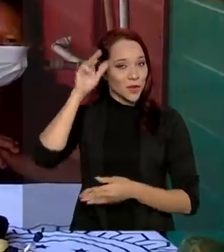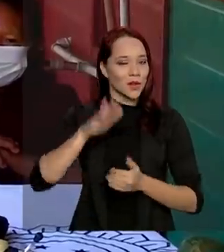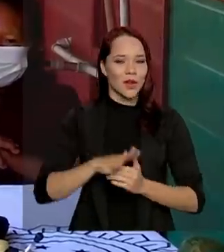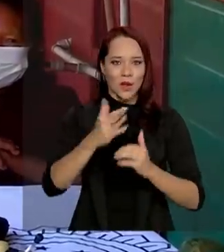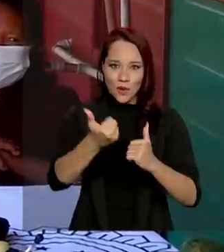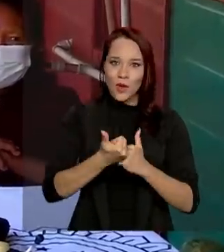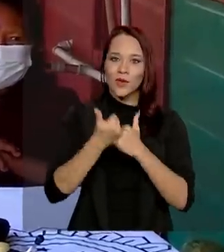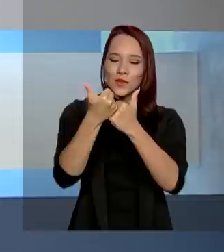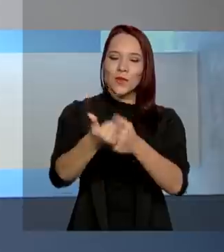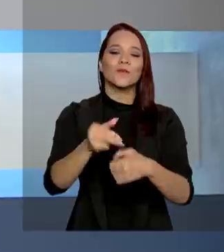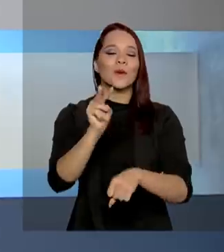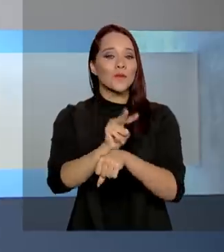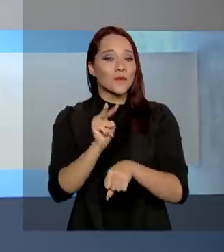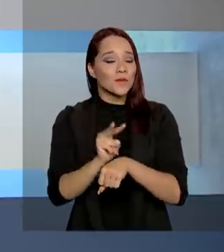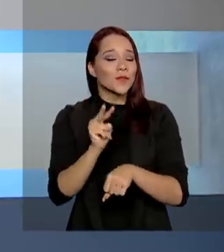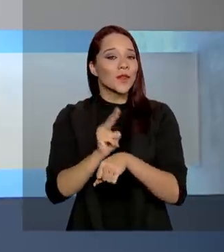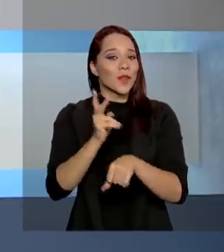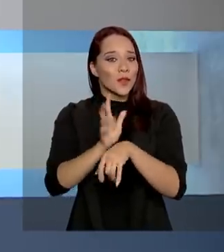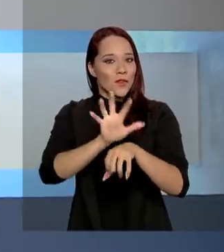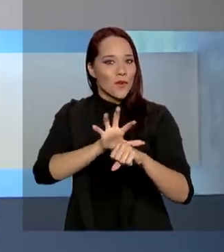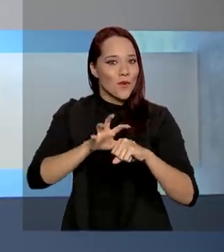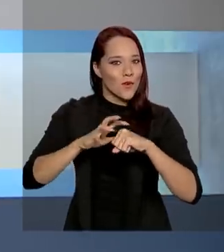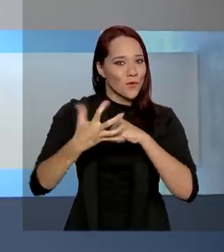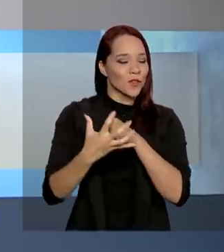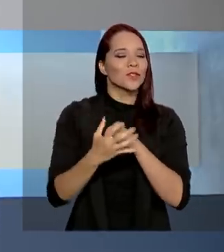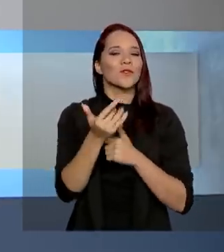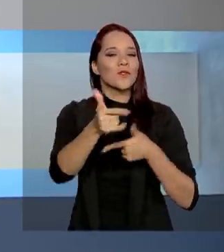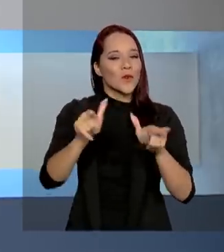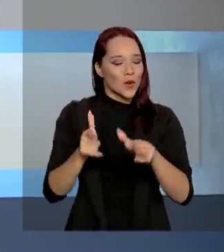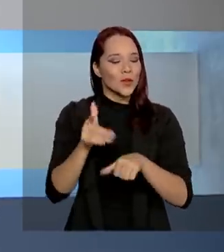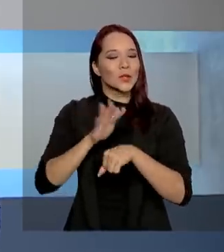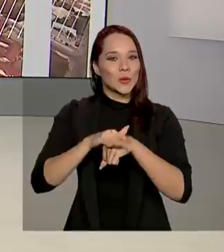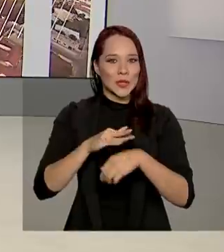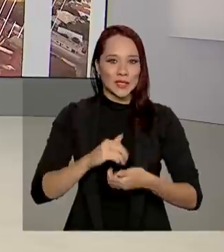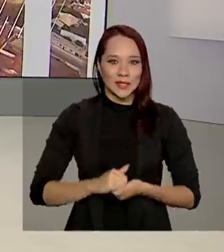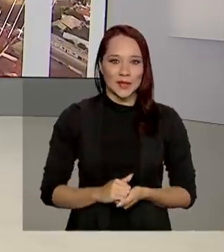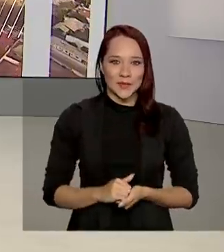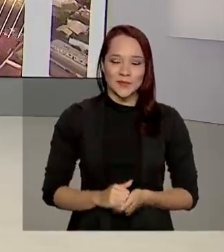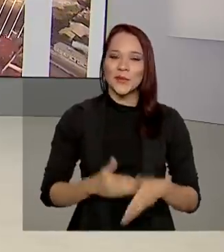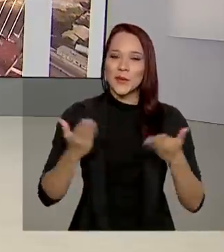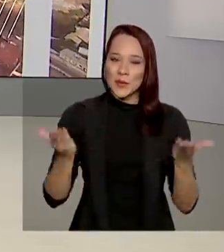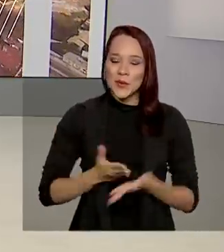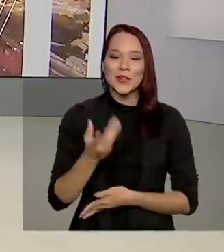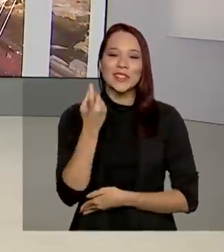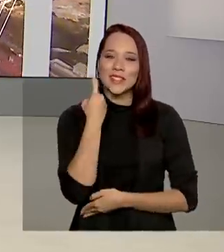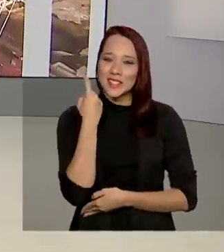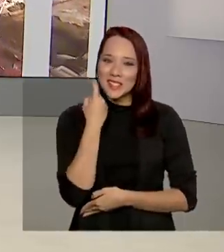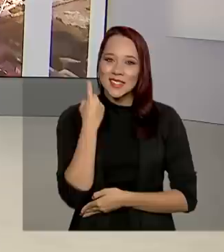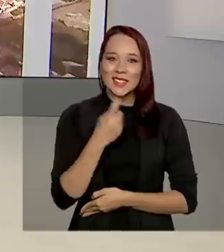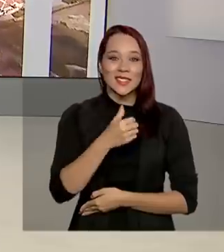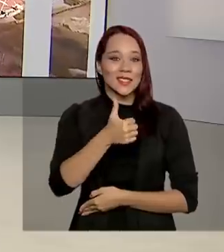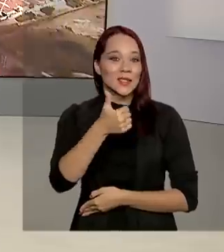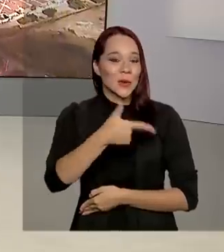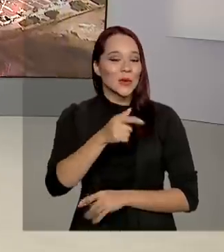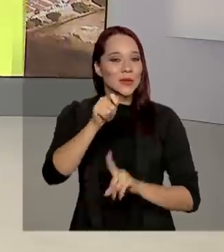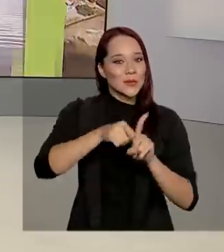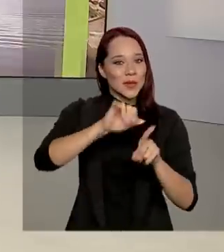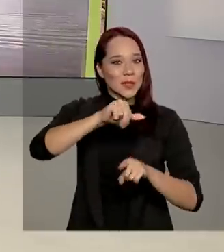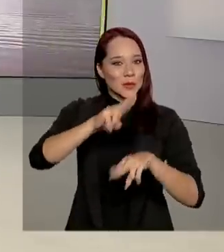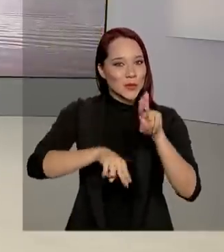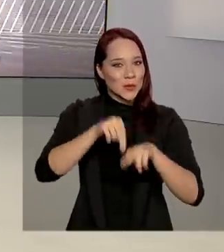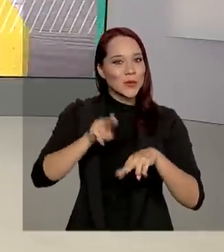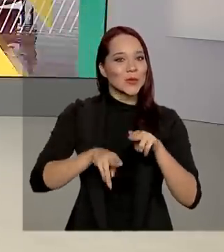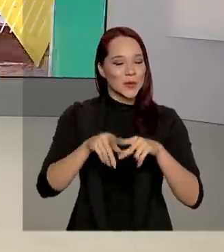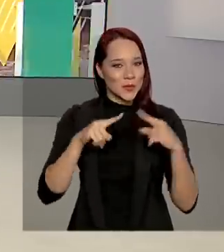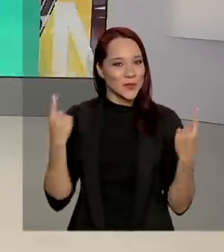reforço na prevenção à Covid-19 e outras doenças. Hoje é sexta-feira, 12 de junho. Brasil